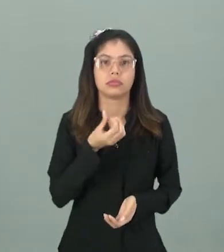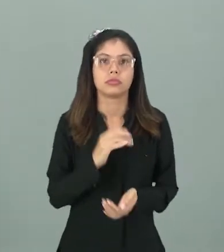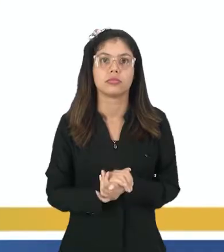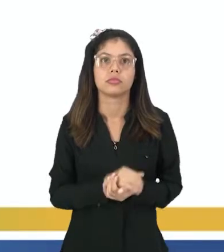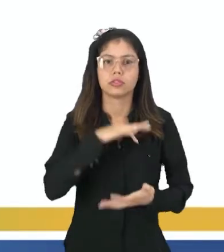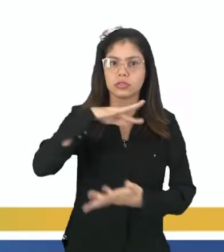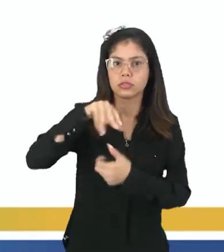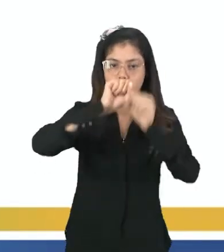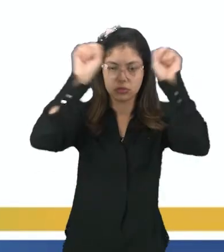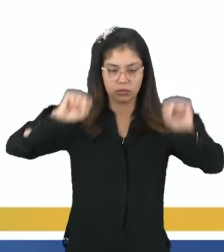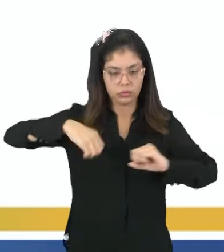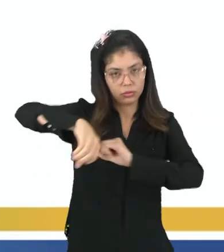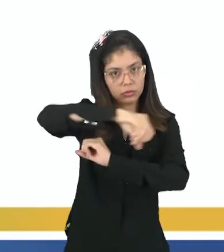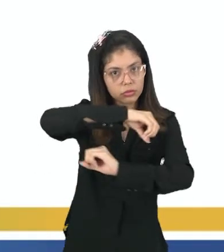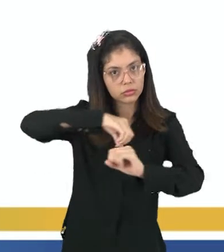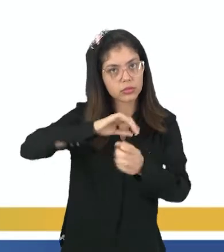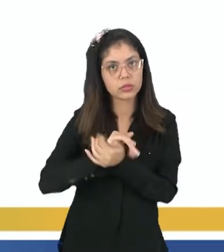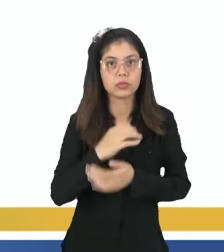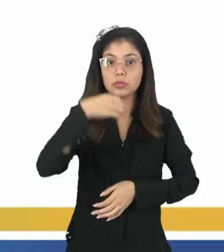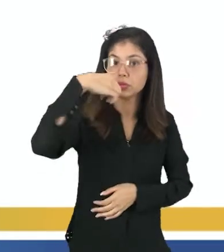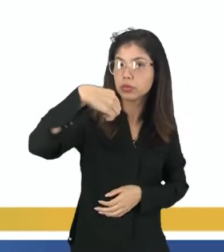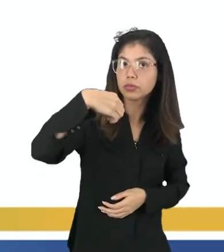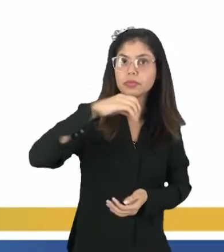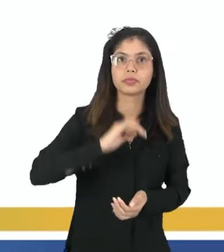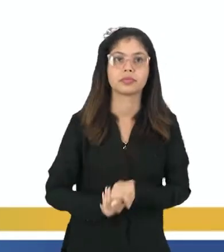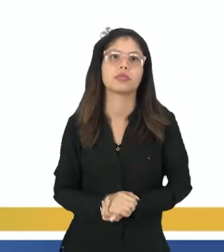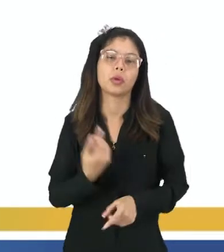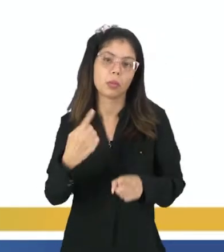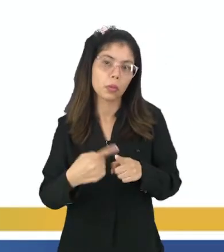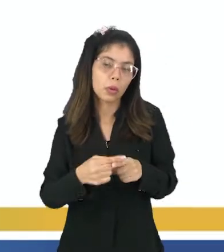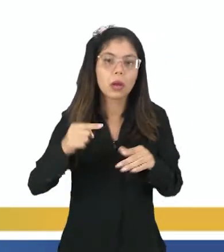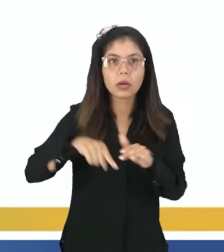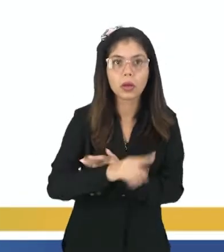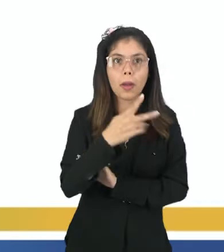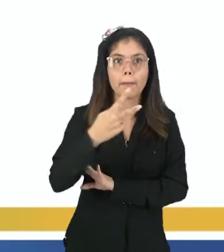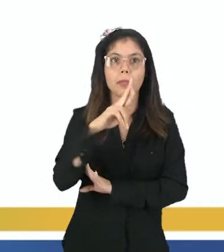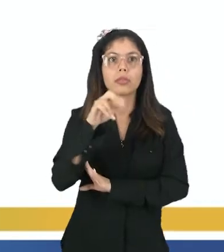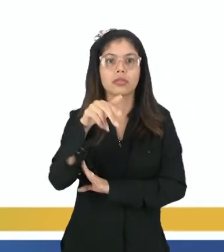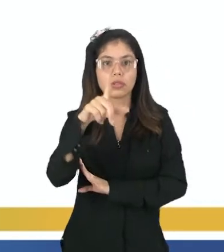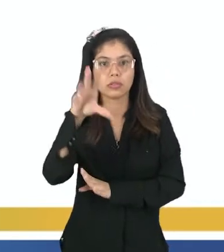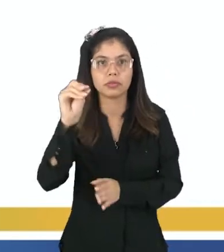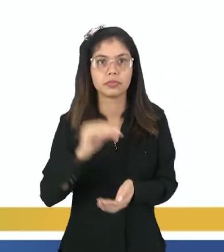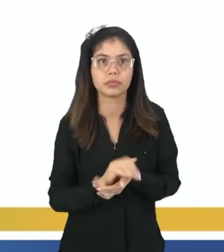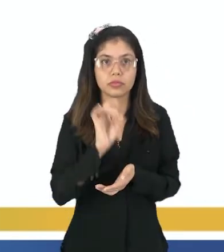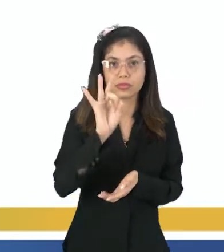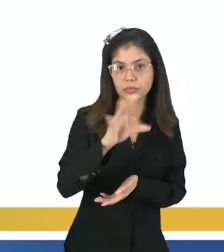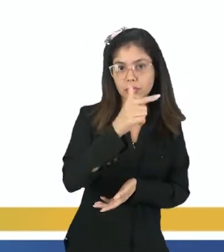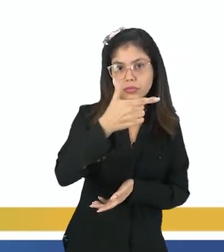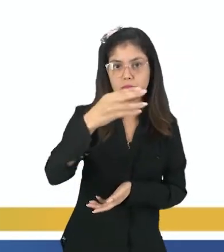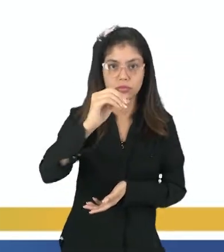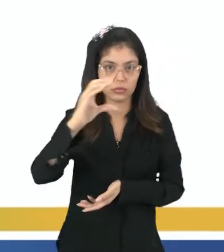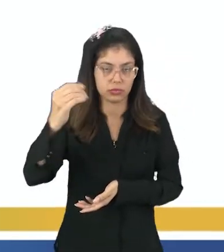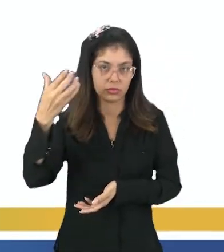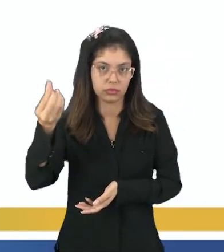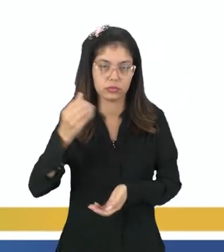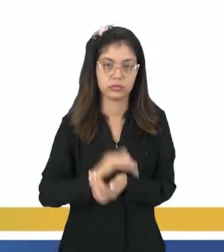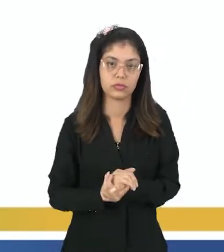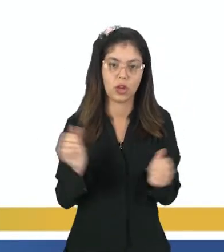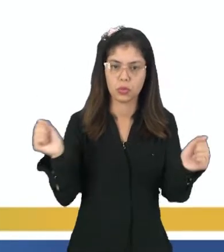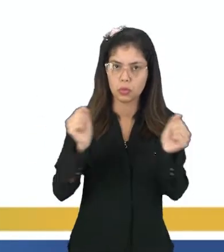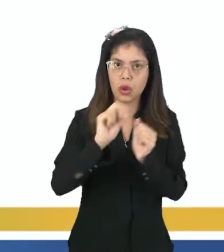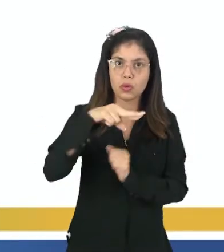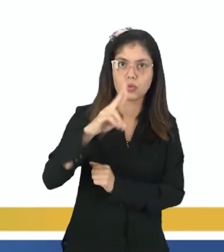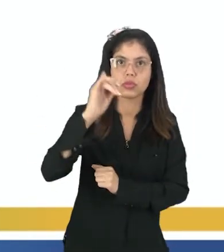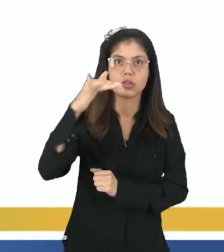ele era classificado aí com nove planetas, porque incluía Plutão. Só que em 2006, a União Astronômica